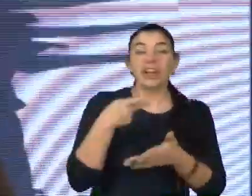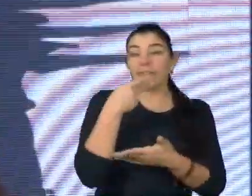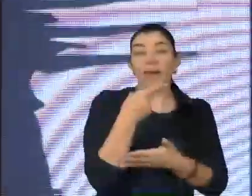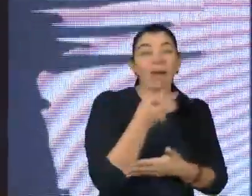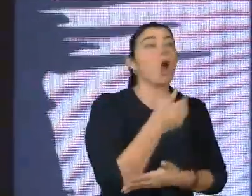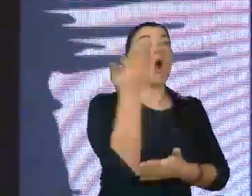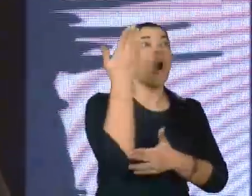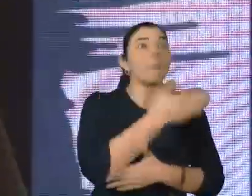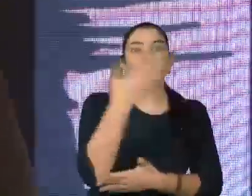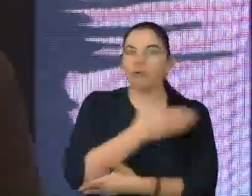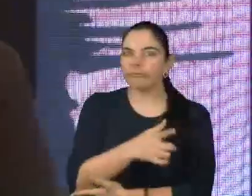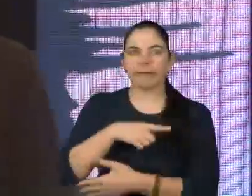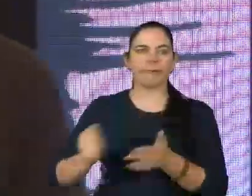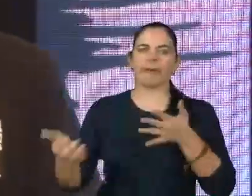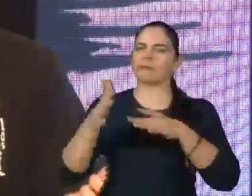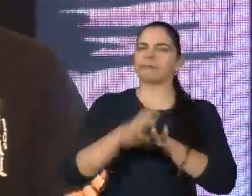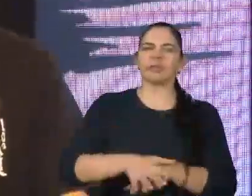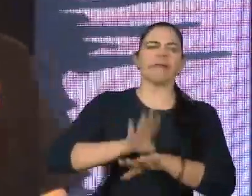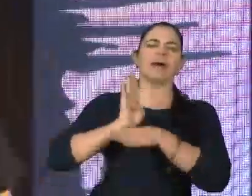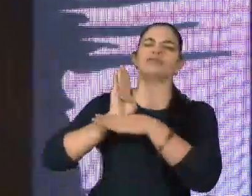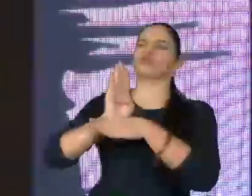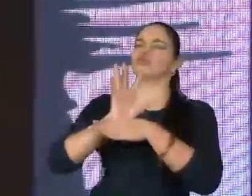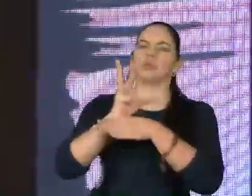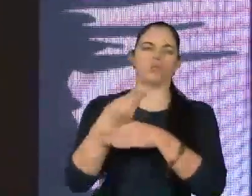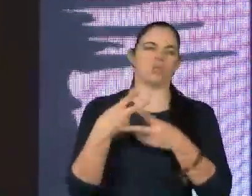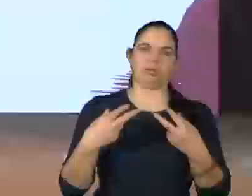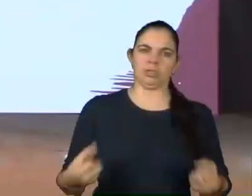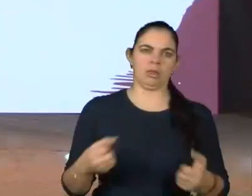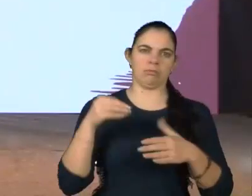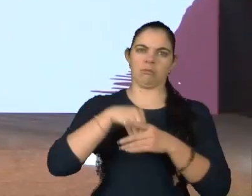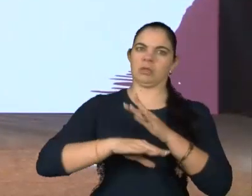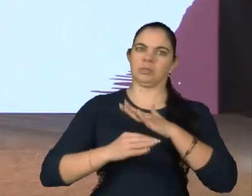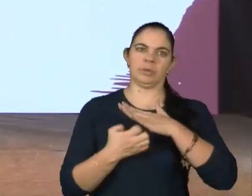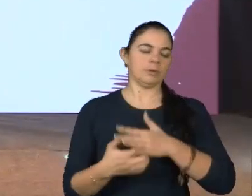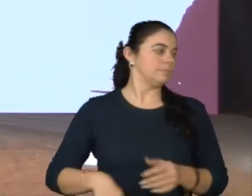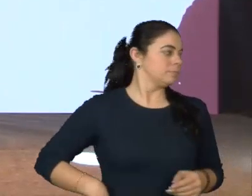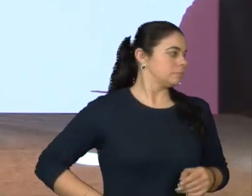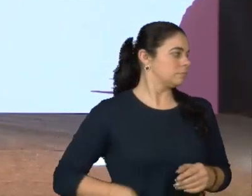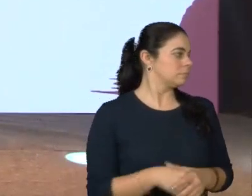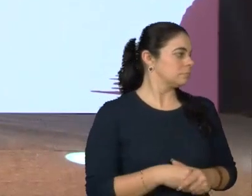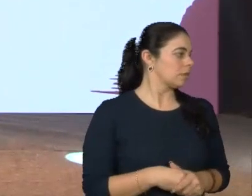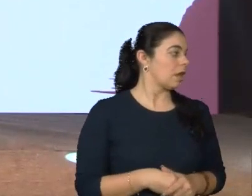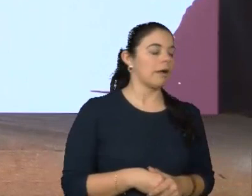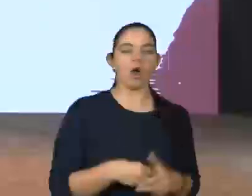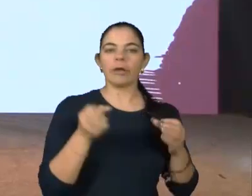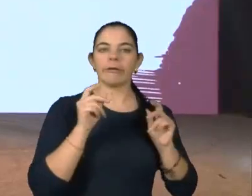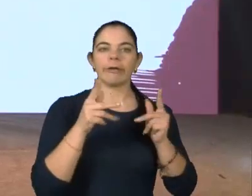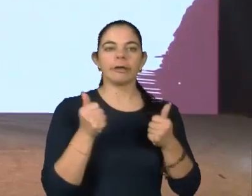comprovadamente a inclusão oferece para as empresas. Legal, Henrique. Contratei,